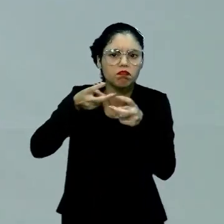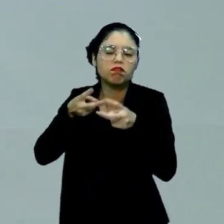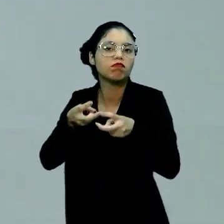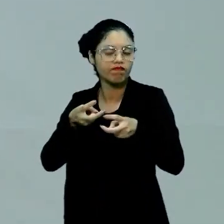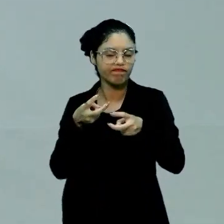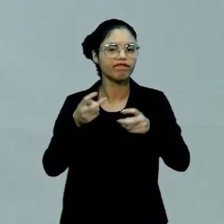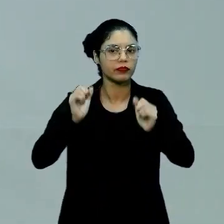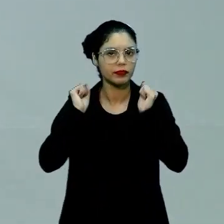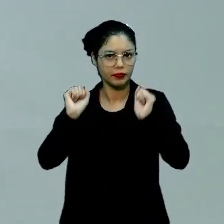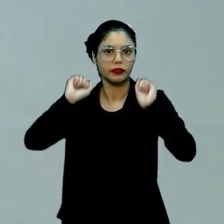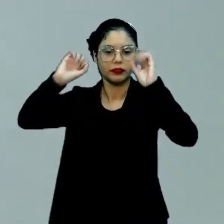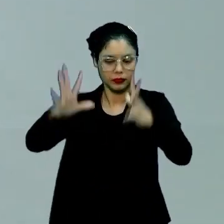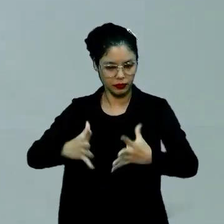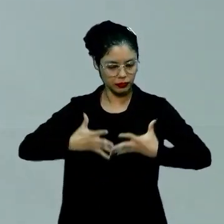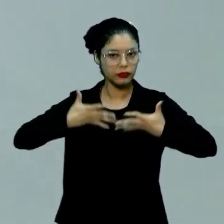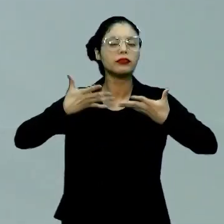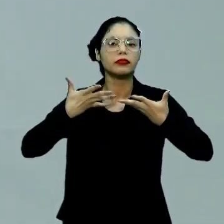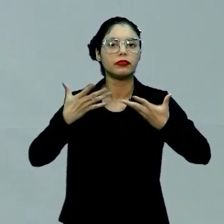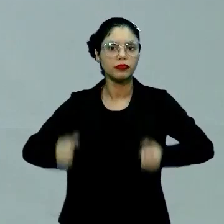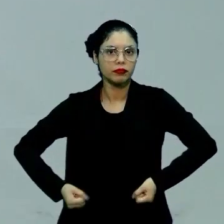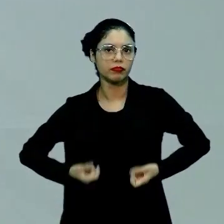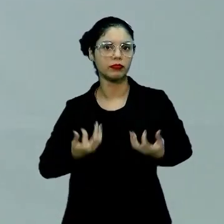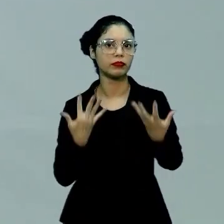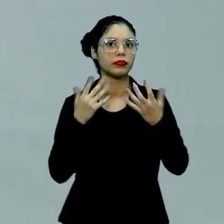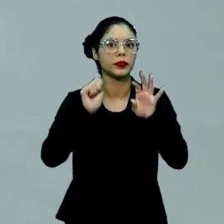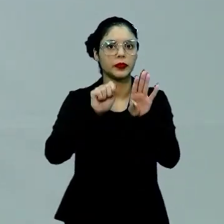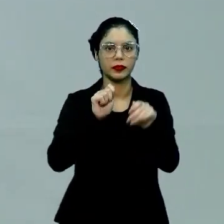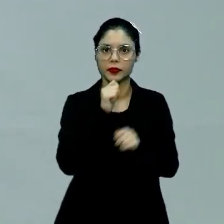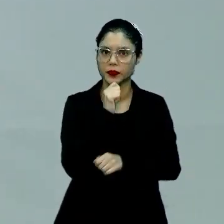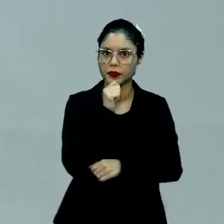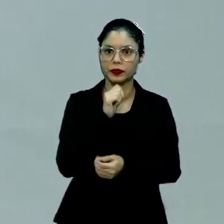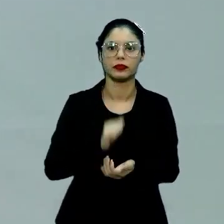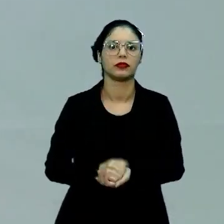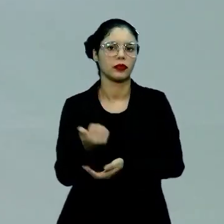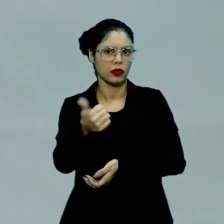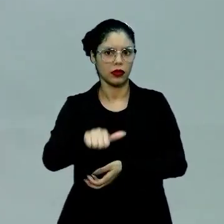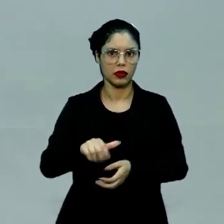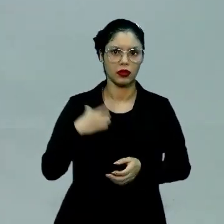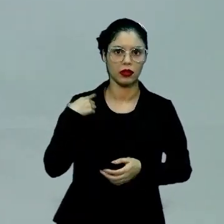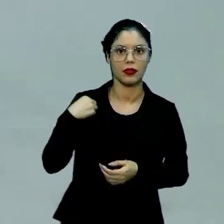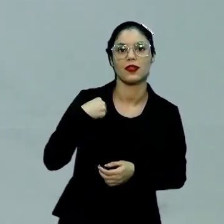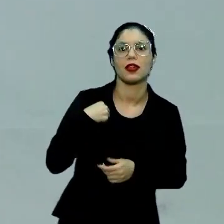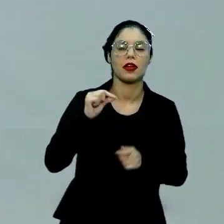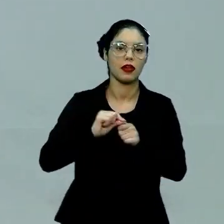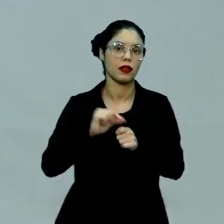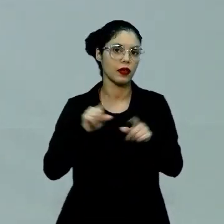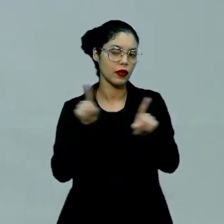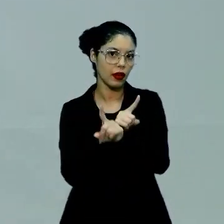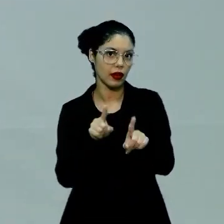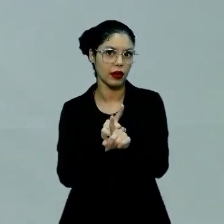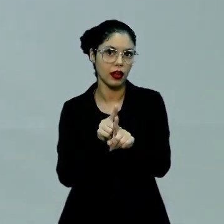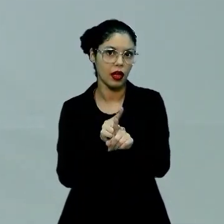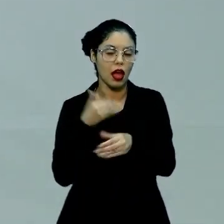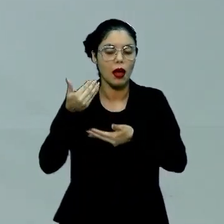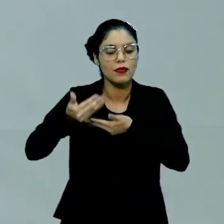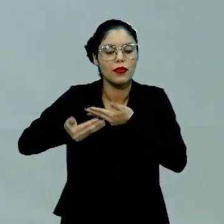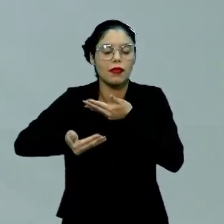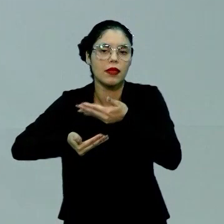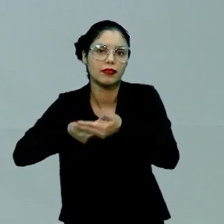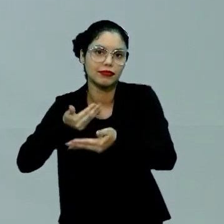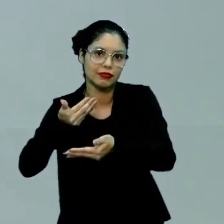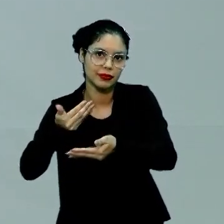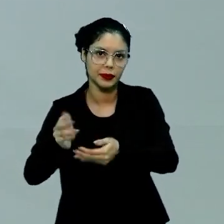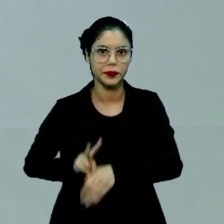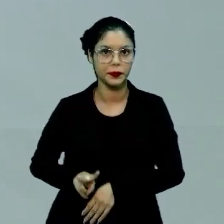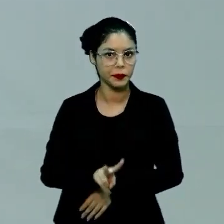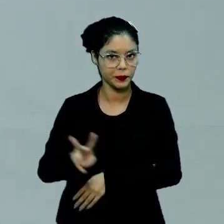aquilo ali. É apropriação cultural? Apropriação, quando você renega e diz, não, fui eu que inventei. Não, apropriação é essa